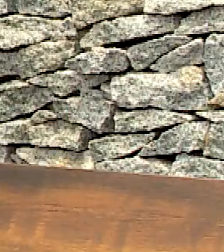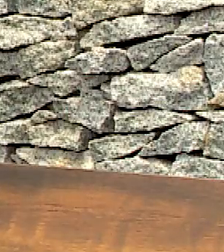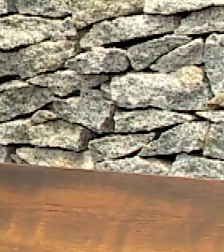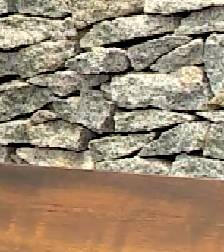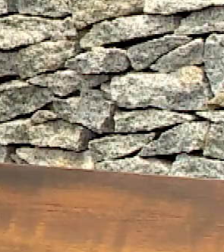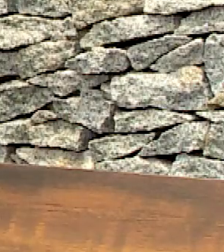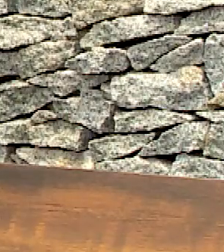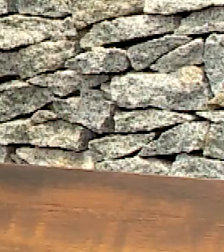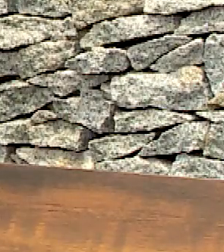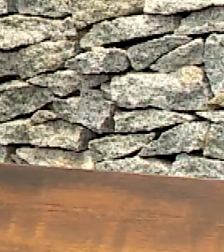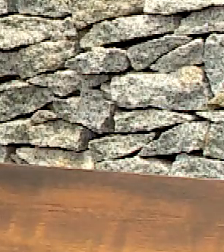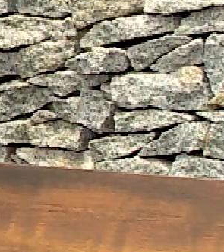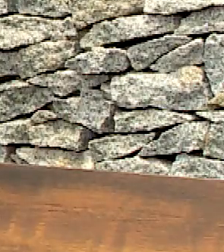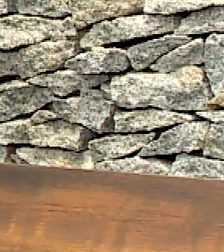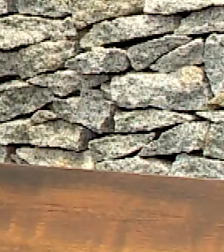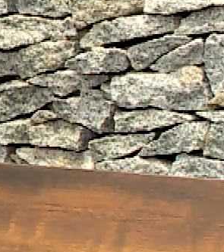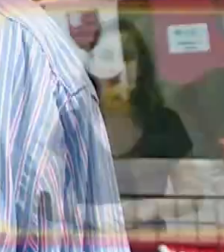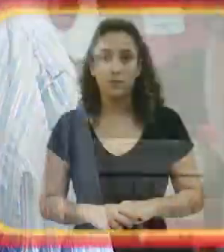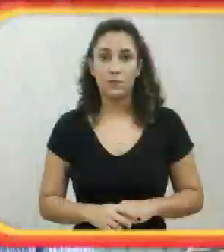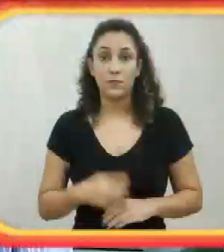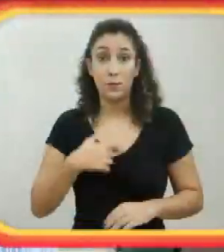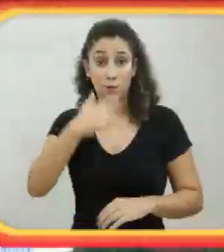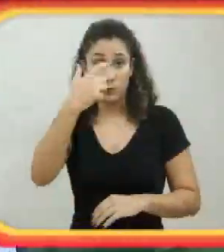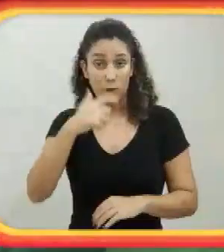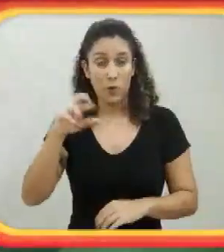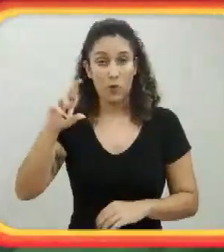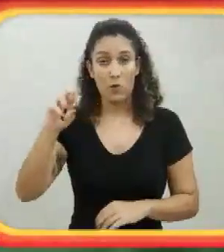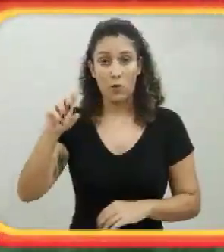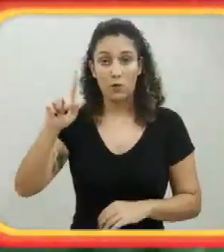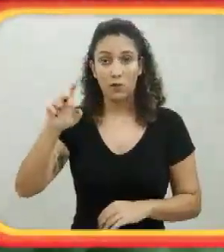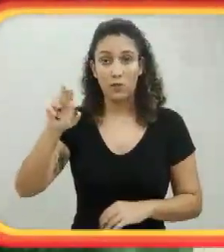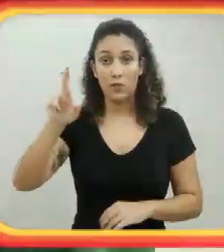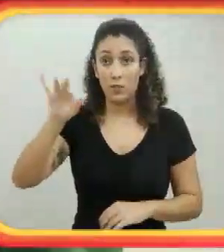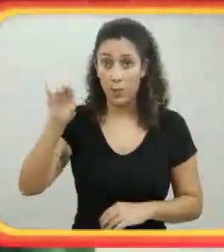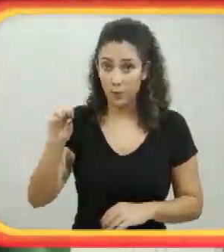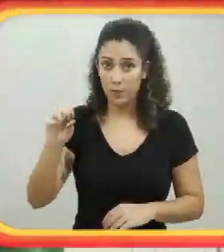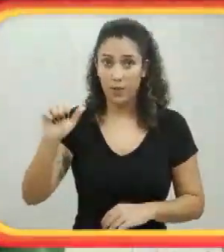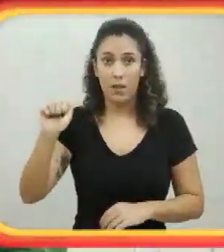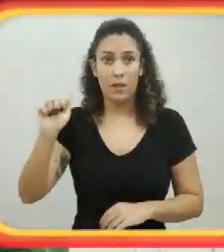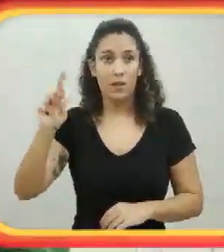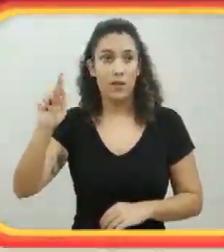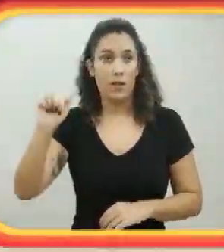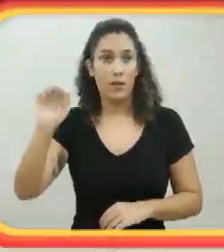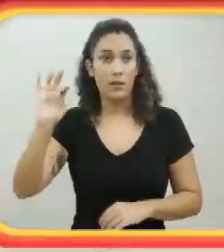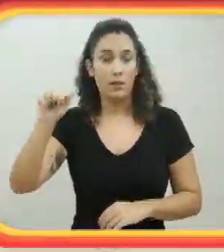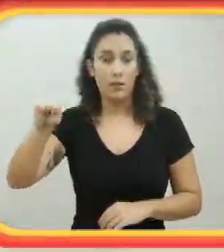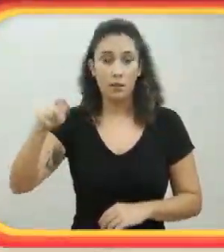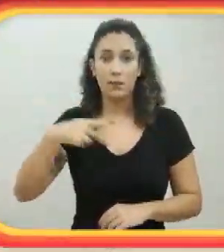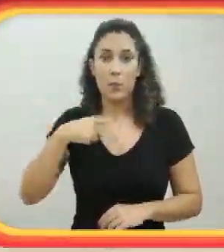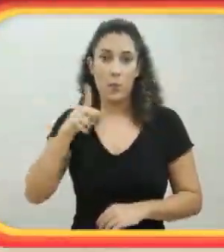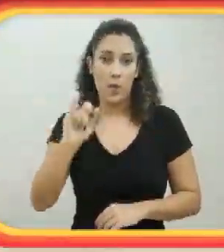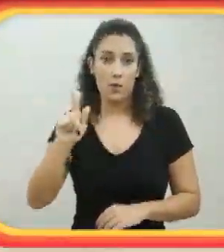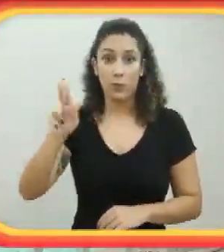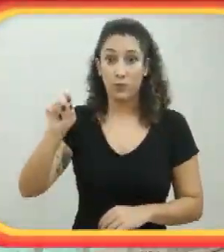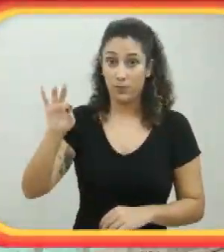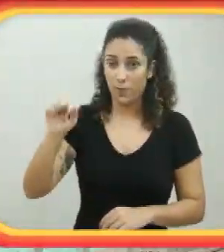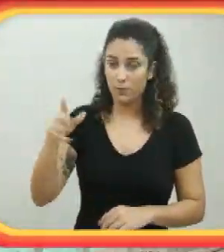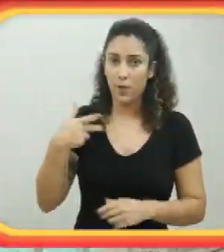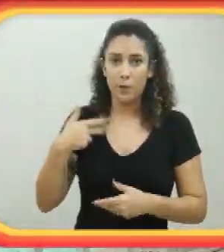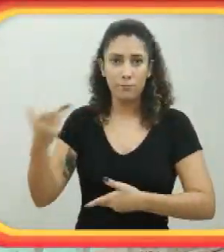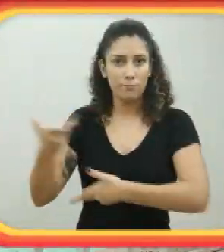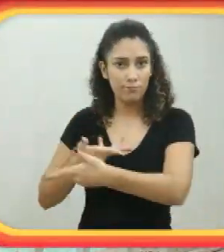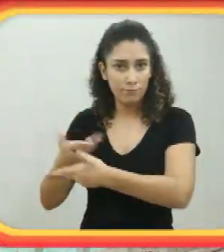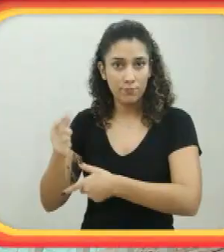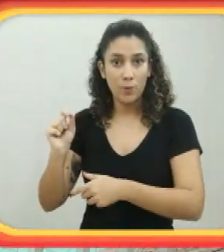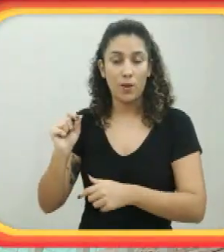tenho sentimento de tal. Eu sou o Rogério de Aratanha, pai do Gustavo. A relação dele com a natação